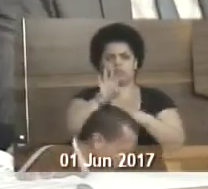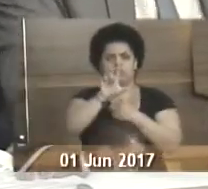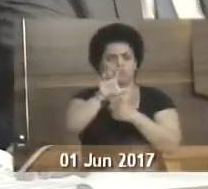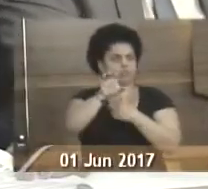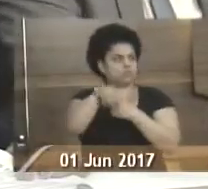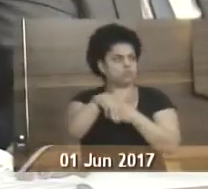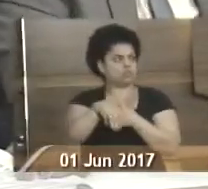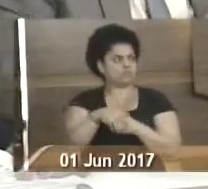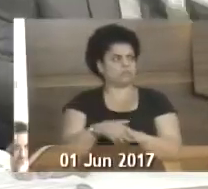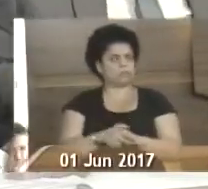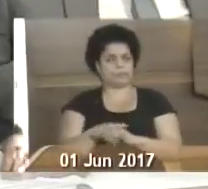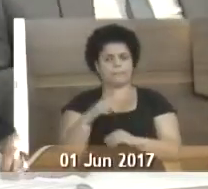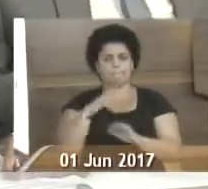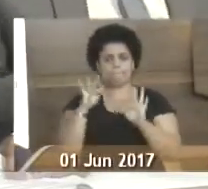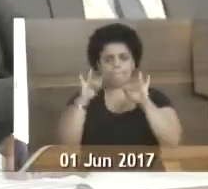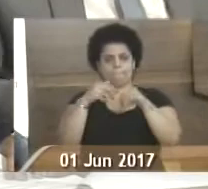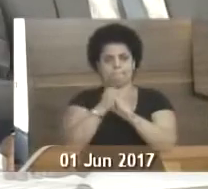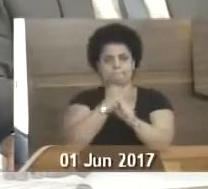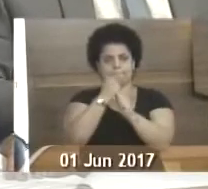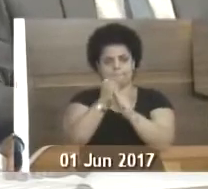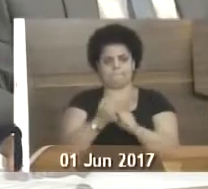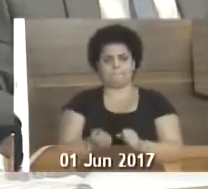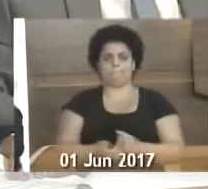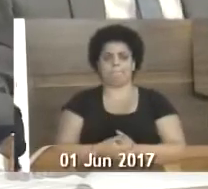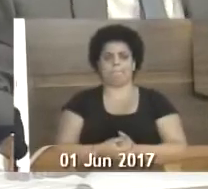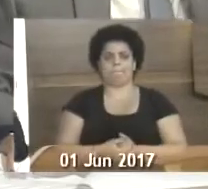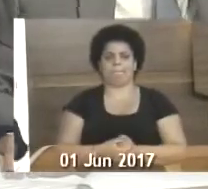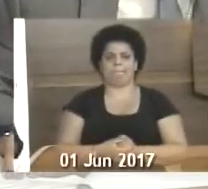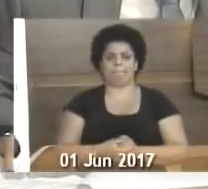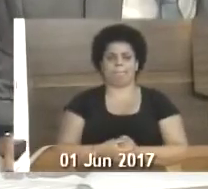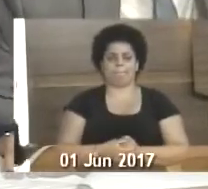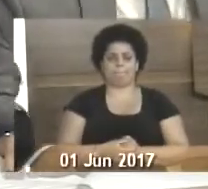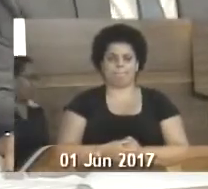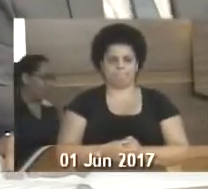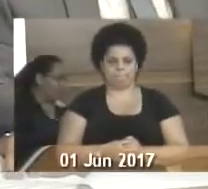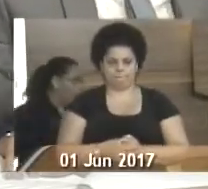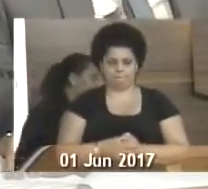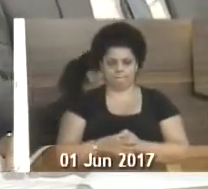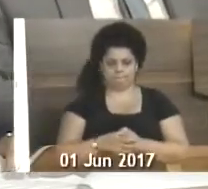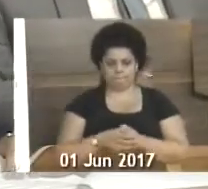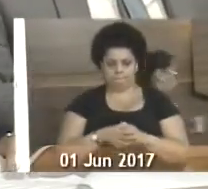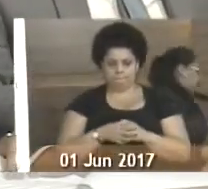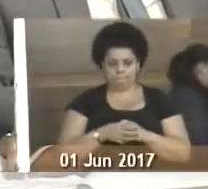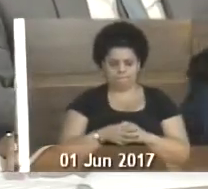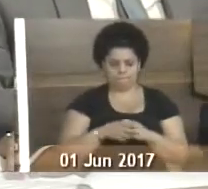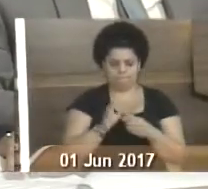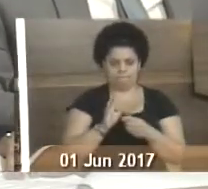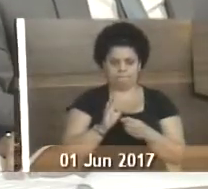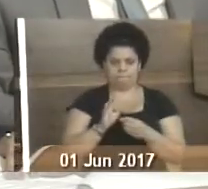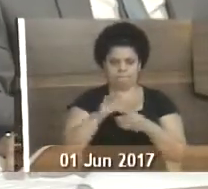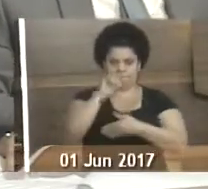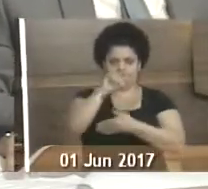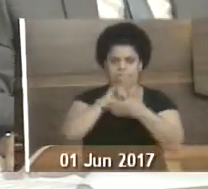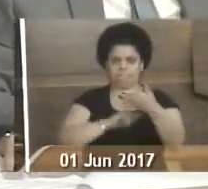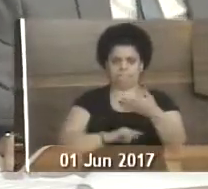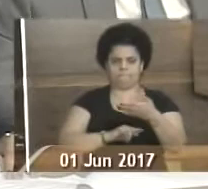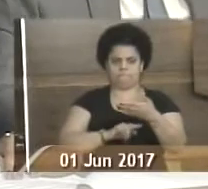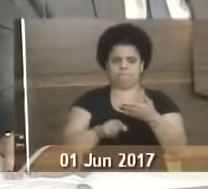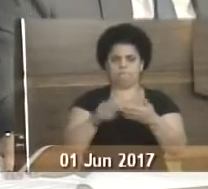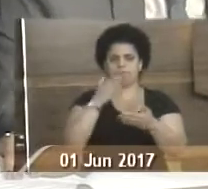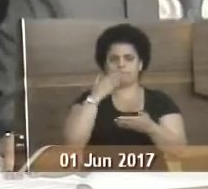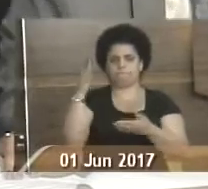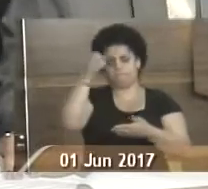tais como retomada e término da obra, medidas e métodos adotados para a conclusão da obra. Indicação nº 1738,